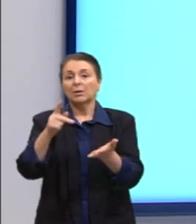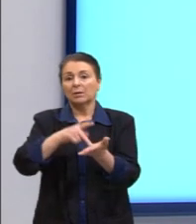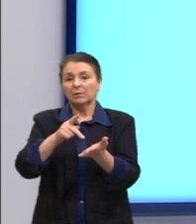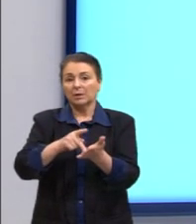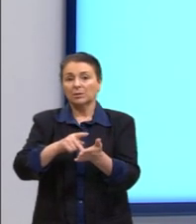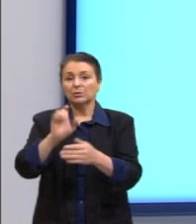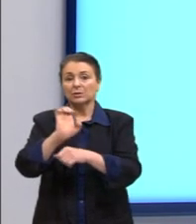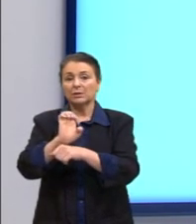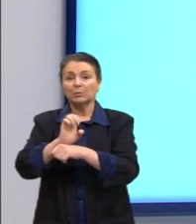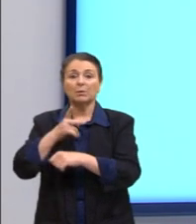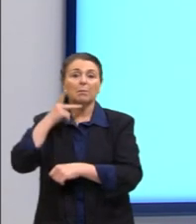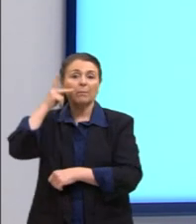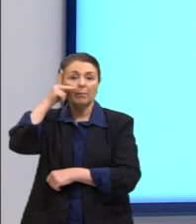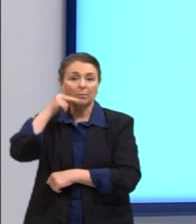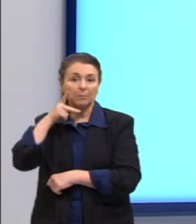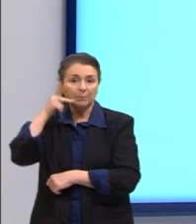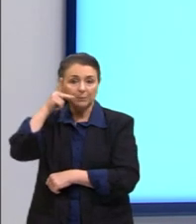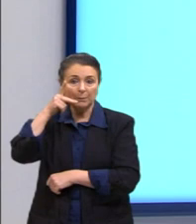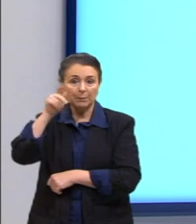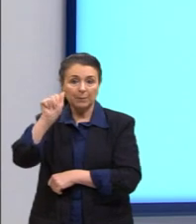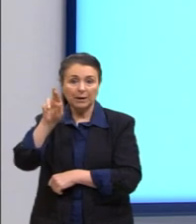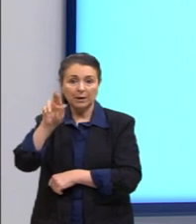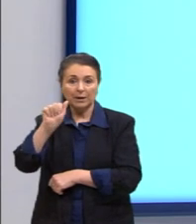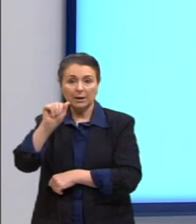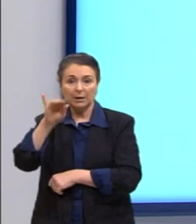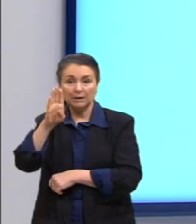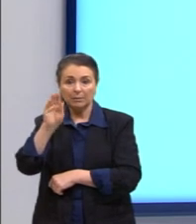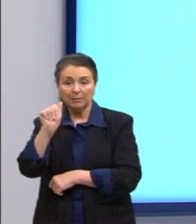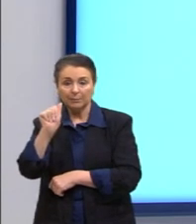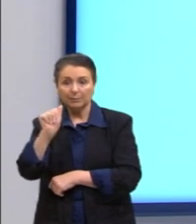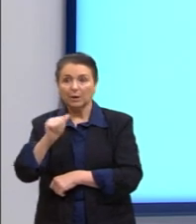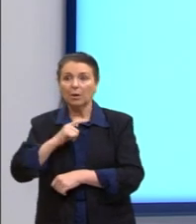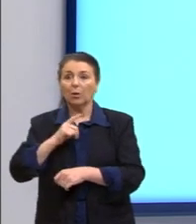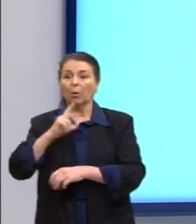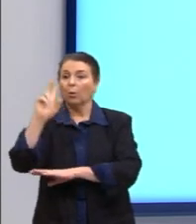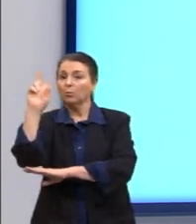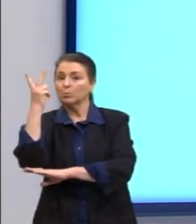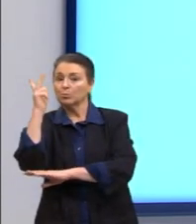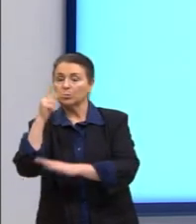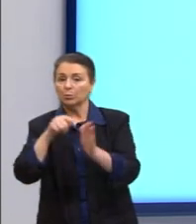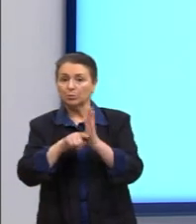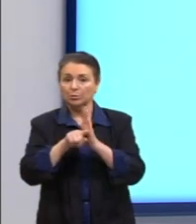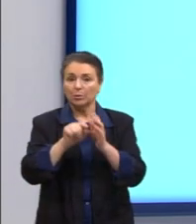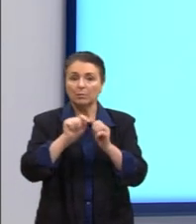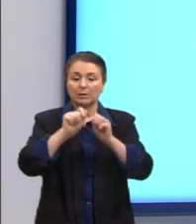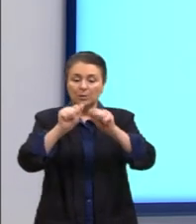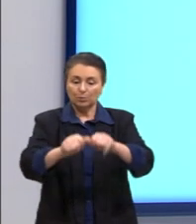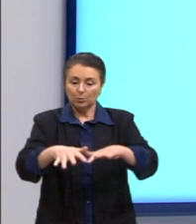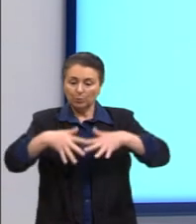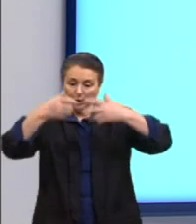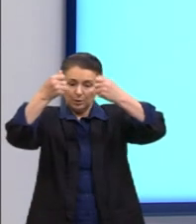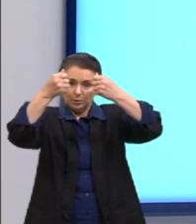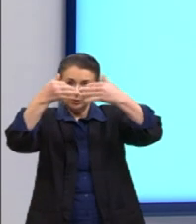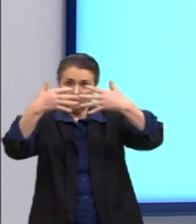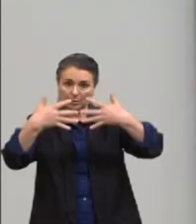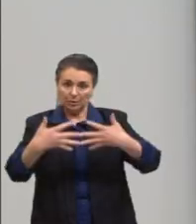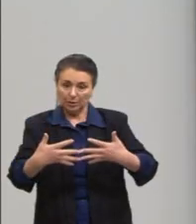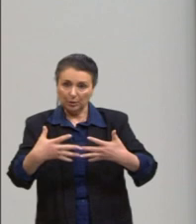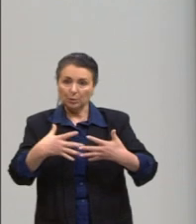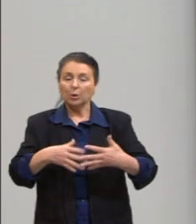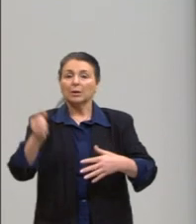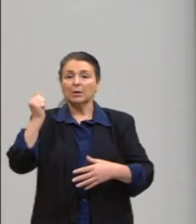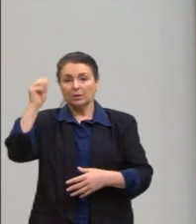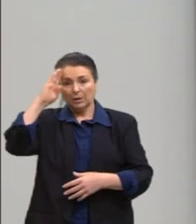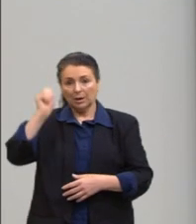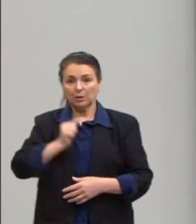E aqui temos historiadores fazendo uma audiência pública sobre a ditadura e a homossexualidade no Brasil.